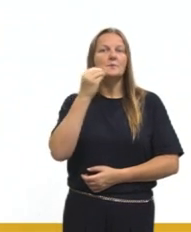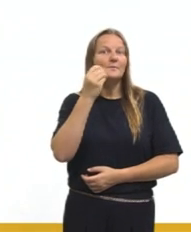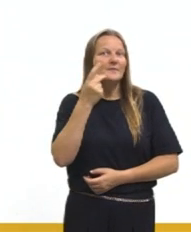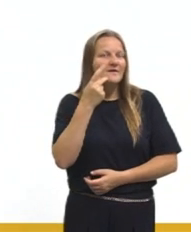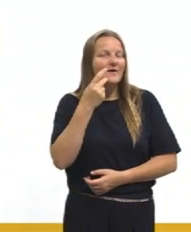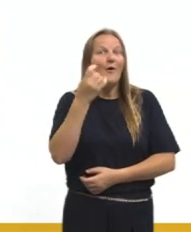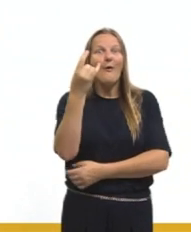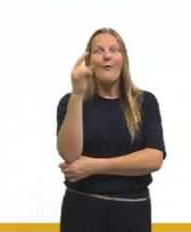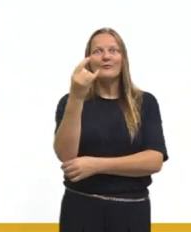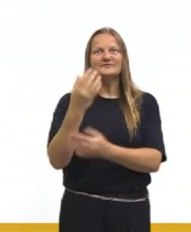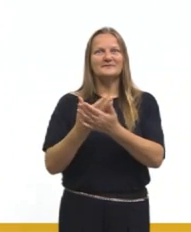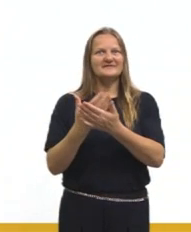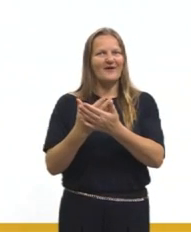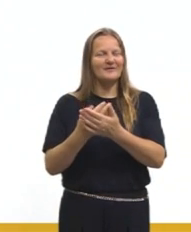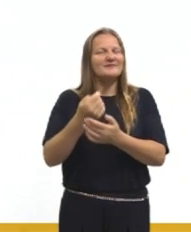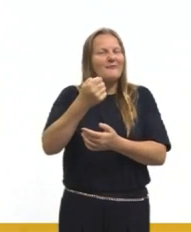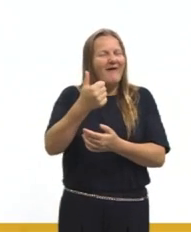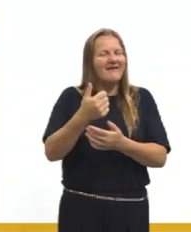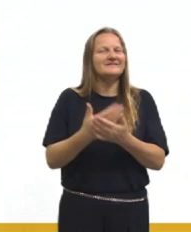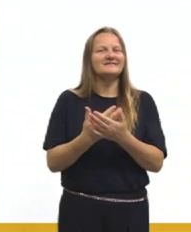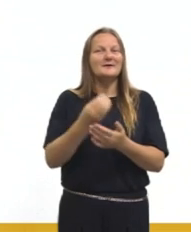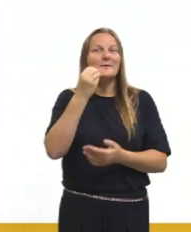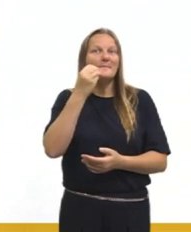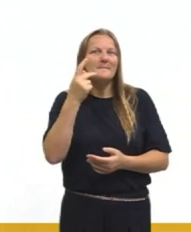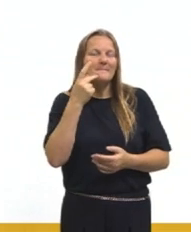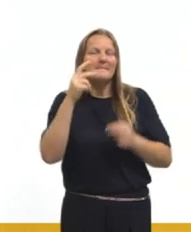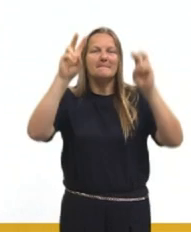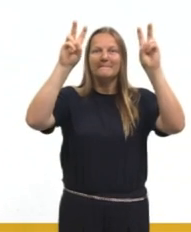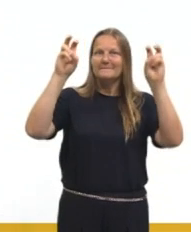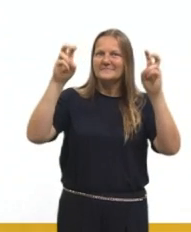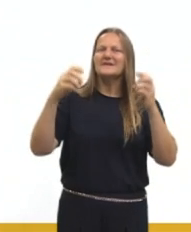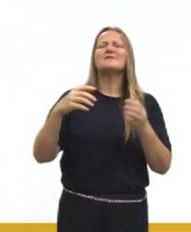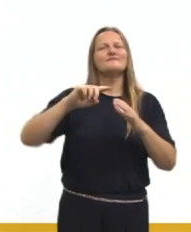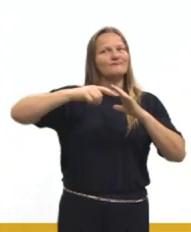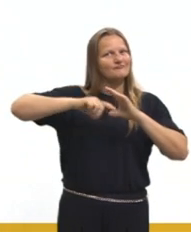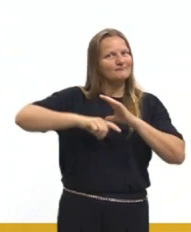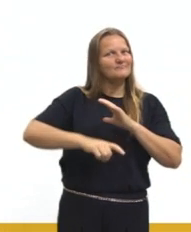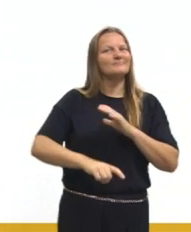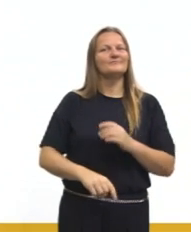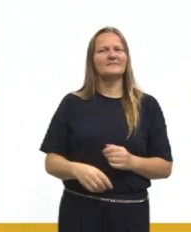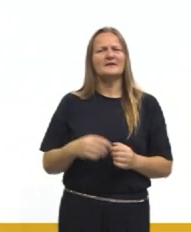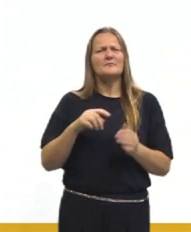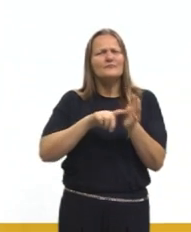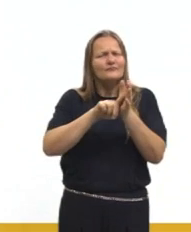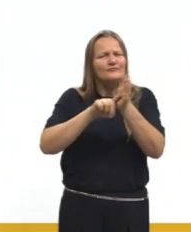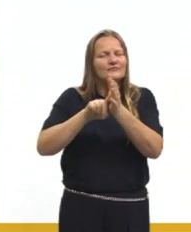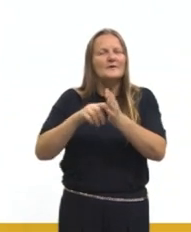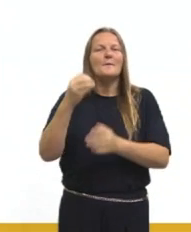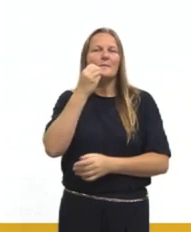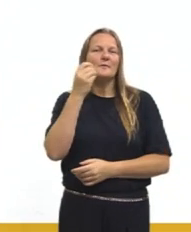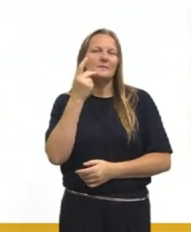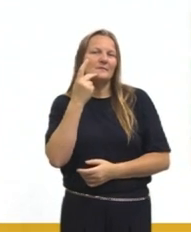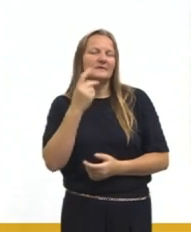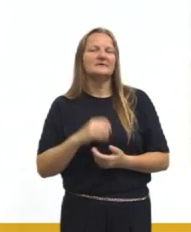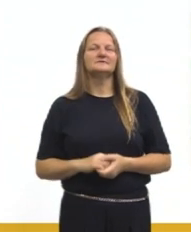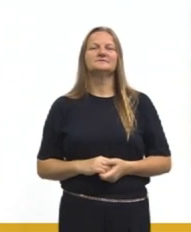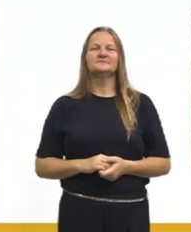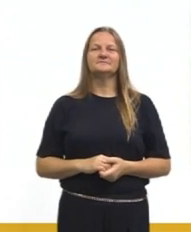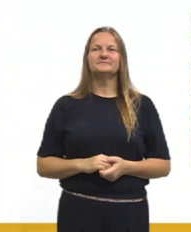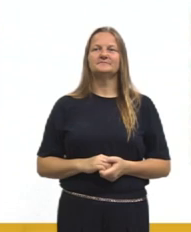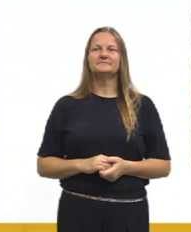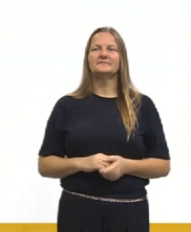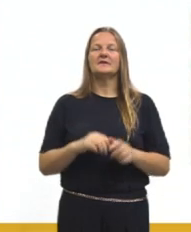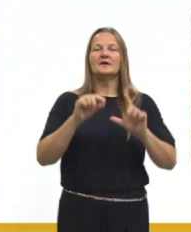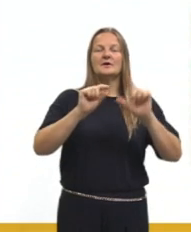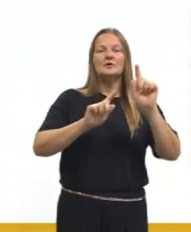nosso prédio em 2022. Abordamos bastante questões envolvendo probabilidade. A